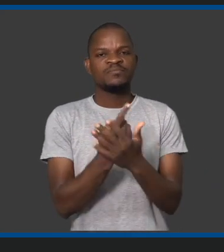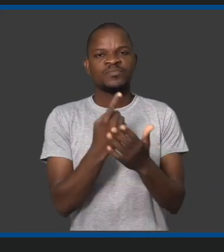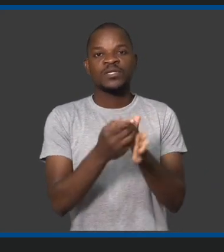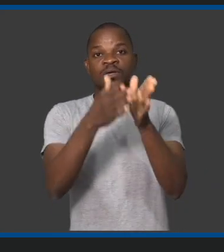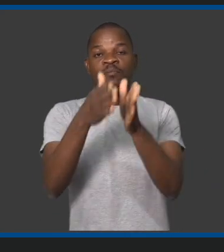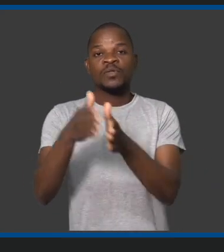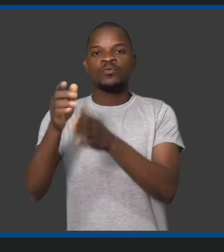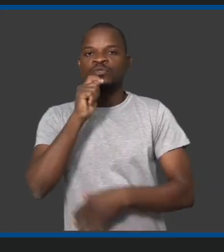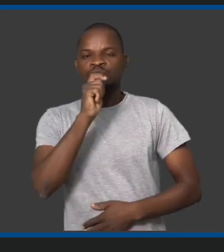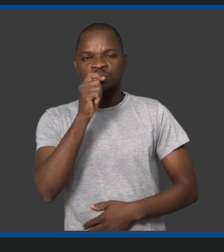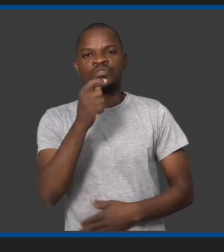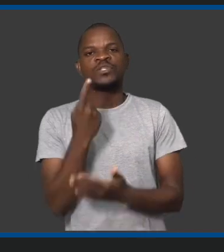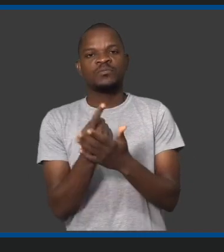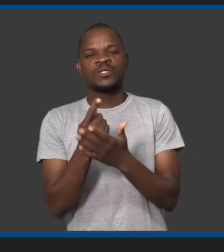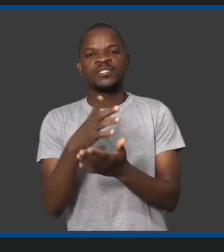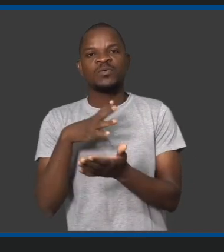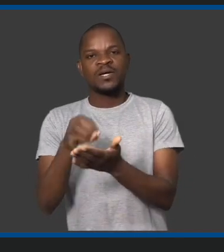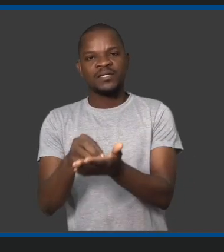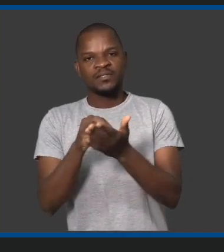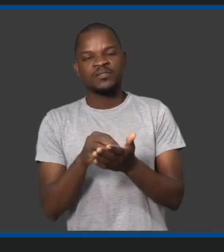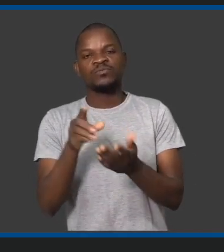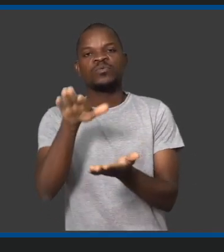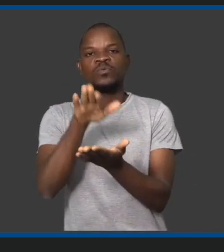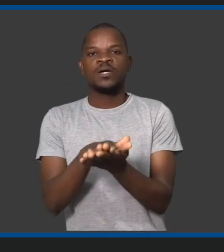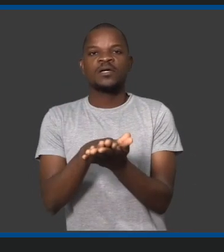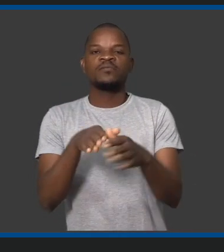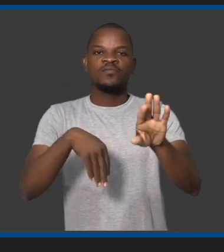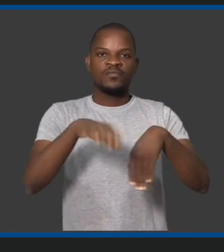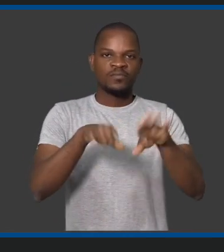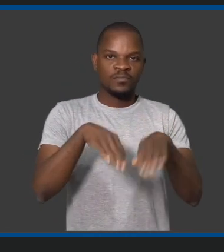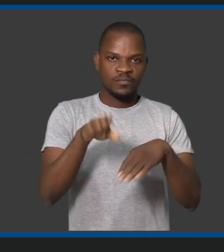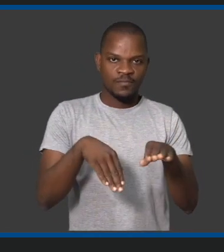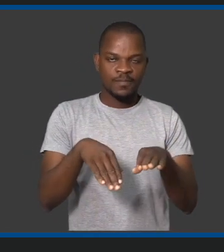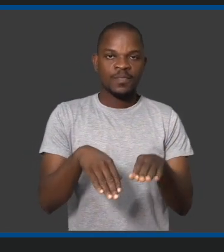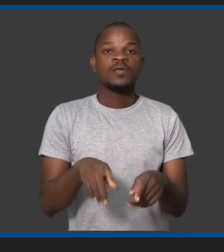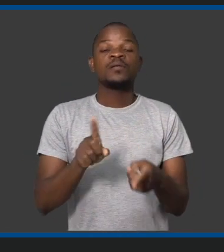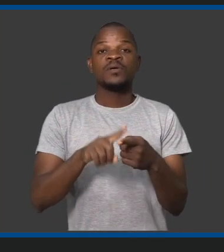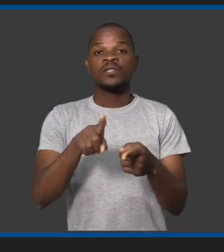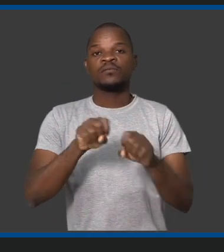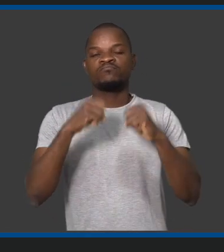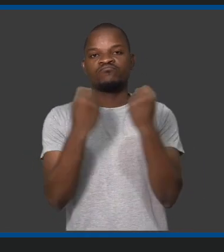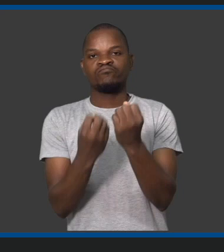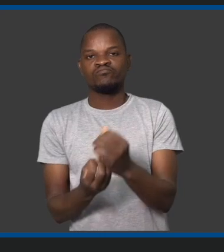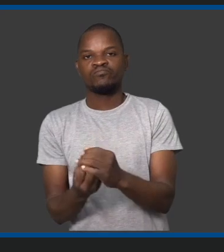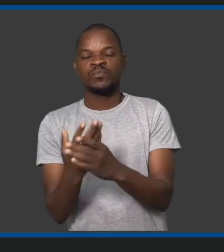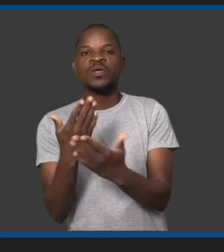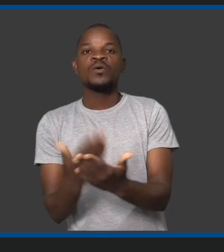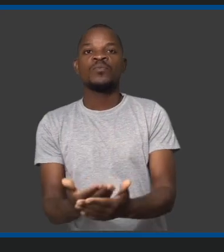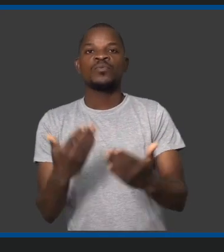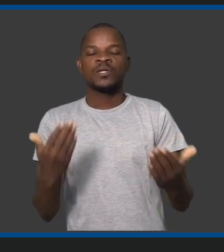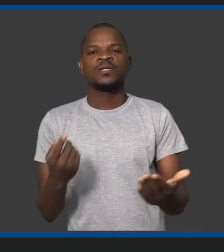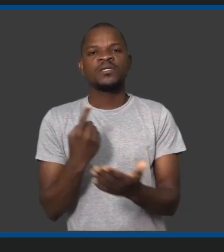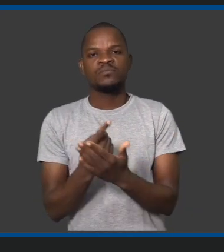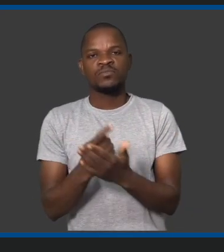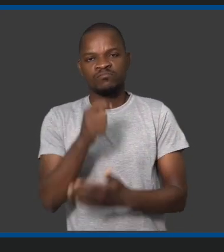que os jornalistas tenham acesso aos campos de futebol. Esta organização nasceu justamente para que se